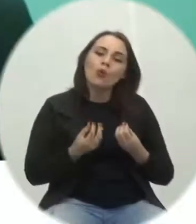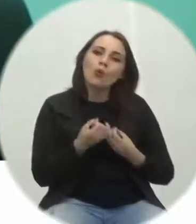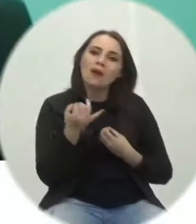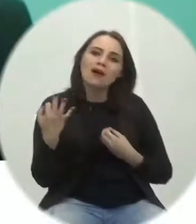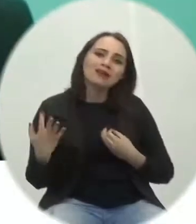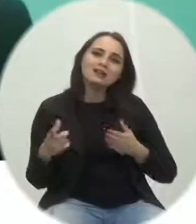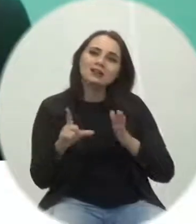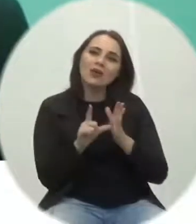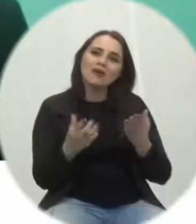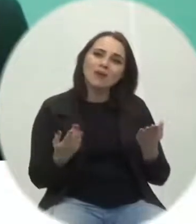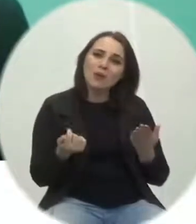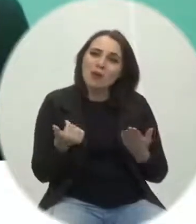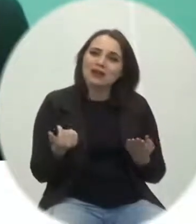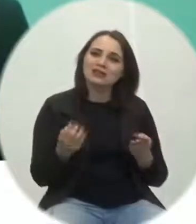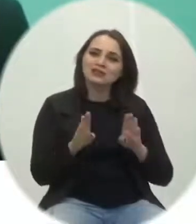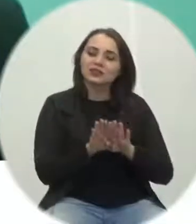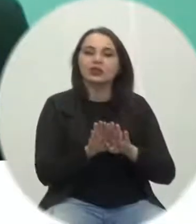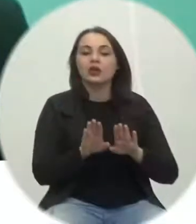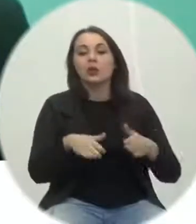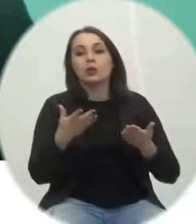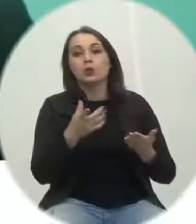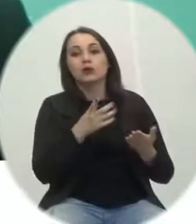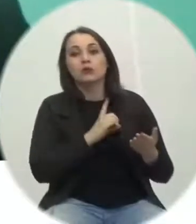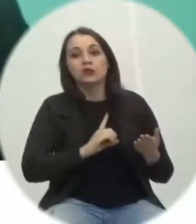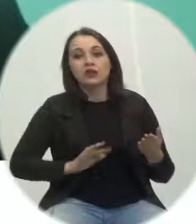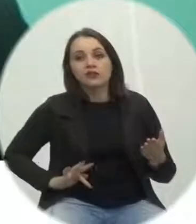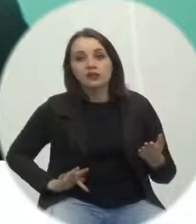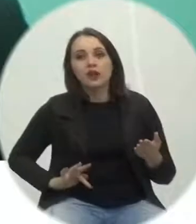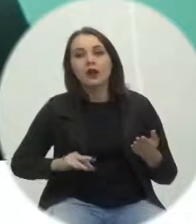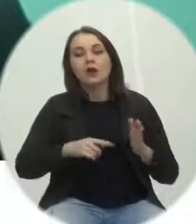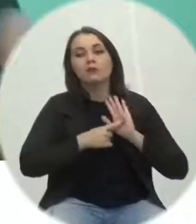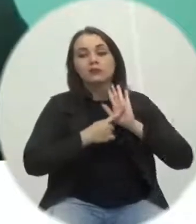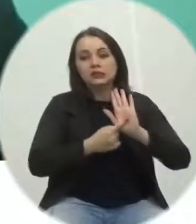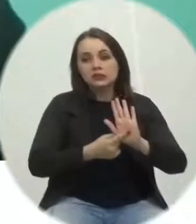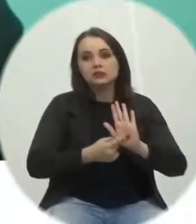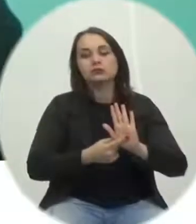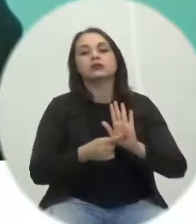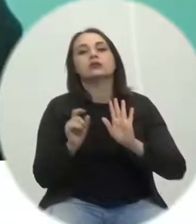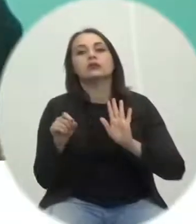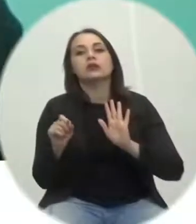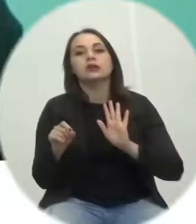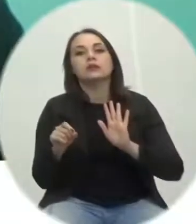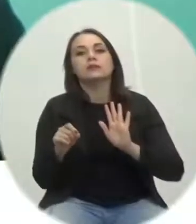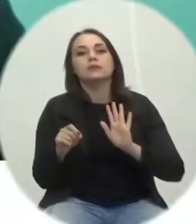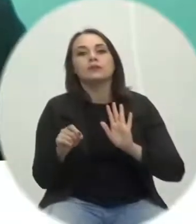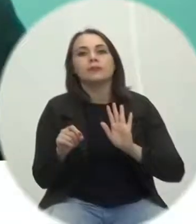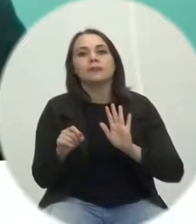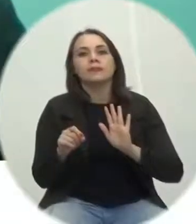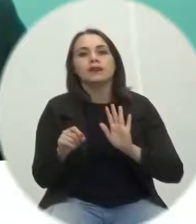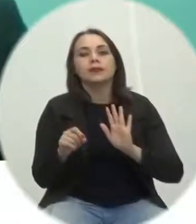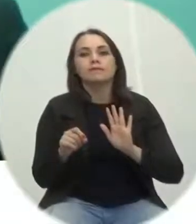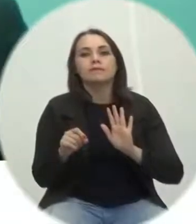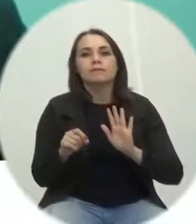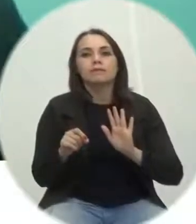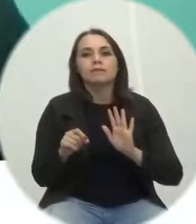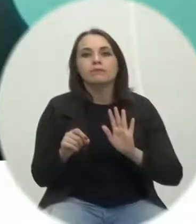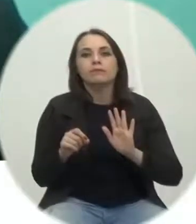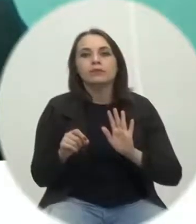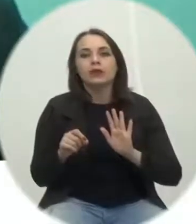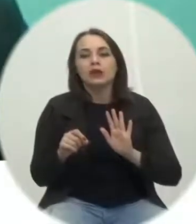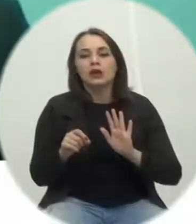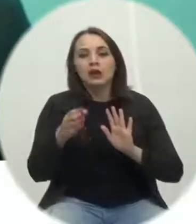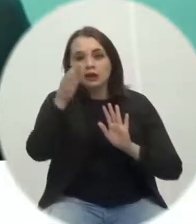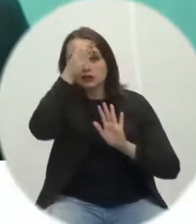prestes a fechar e quando o deputado Ricardo Guidi apresentou que muito honra a cidade de Criciúma o deputado Ricardo Guidi